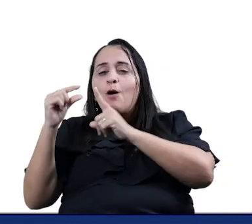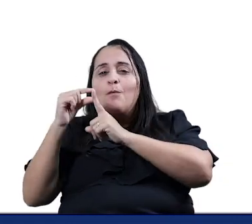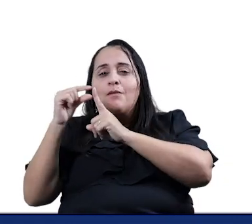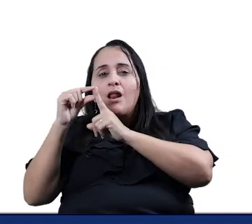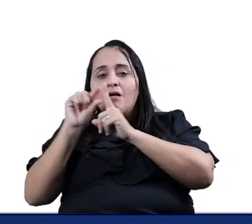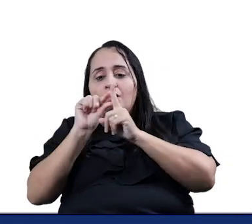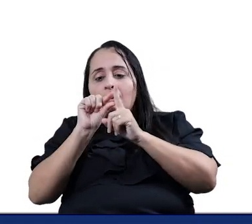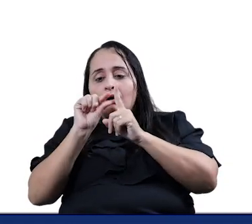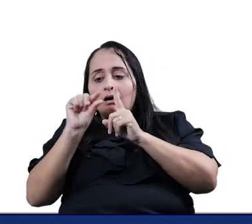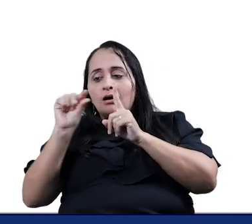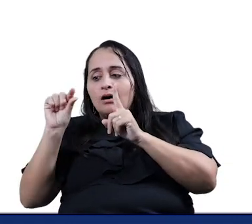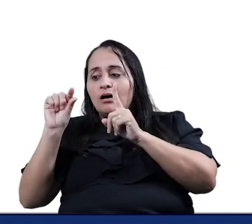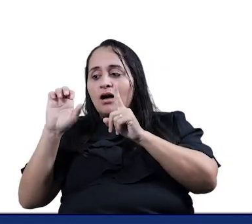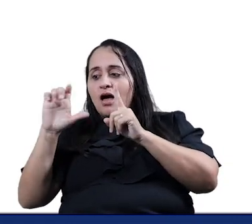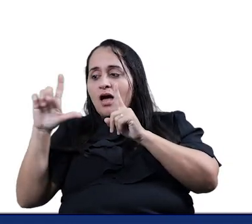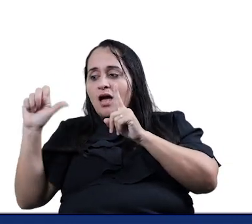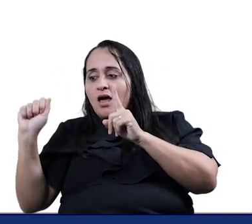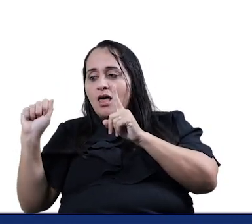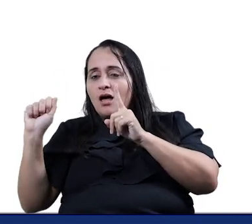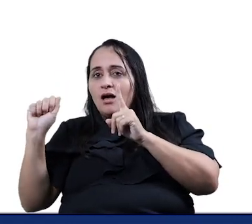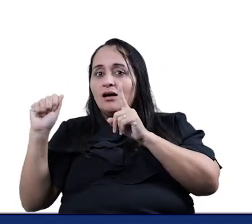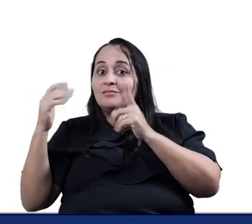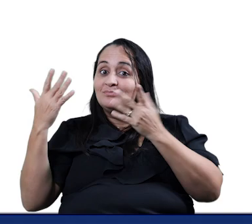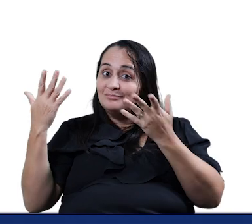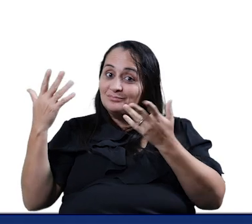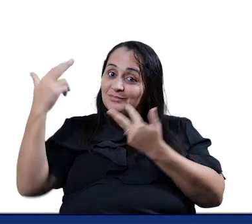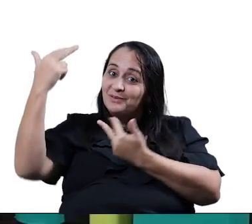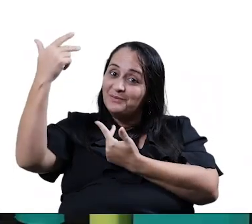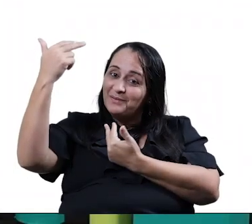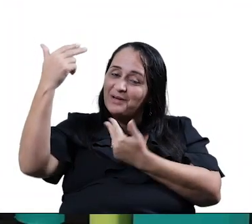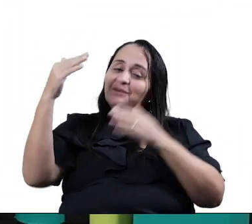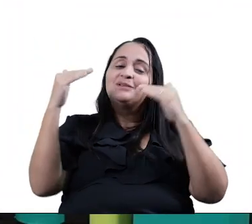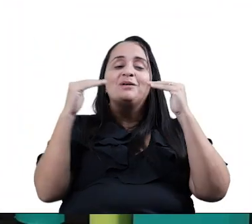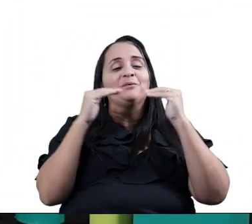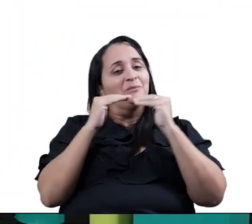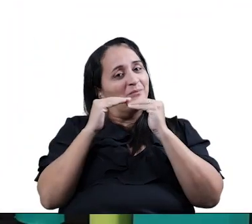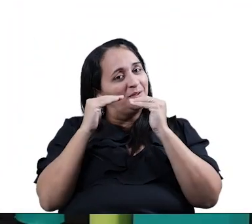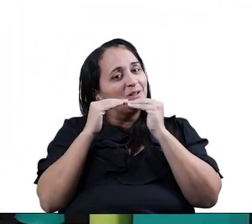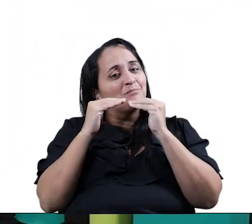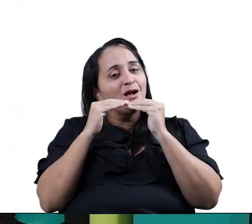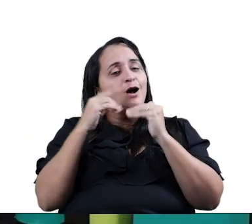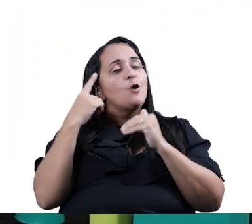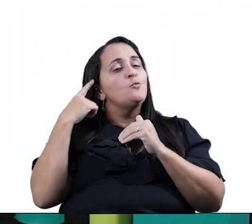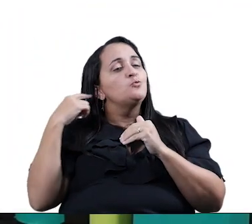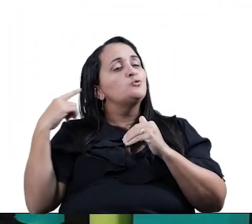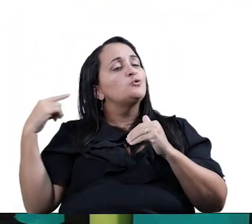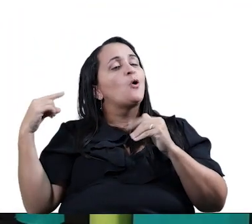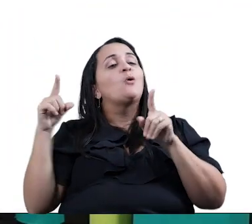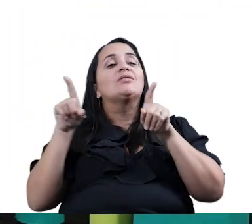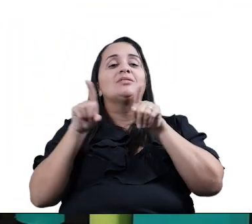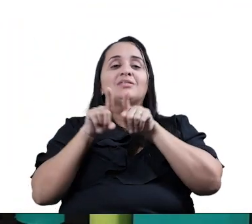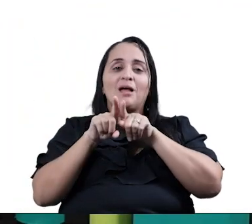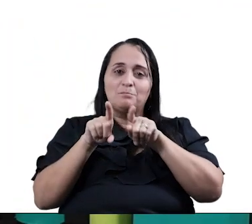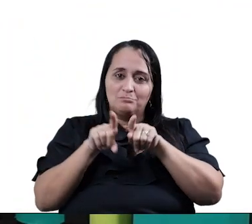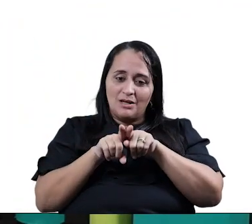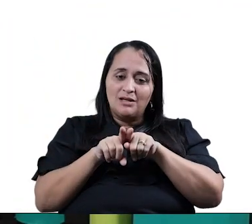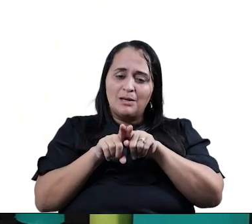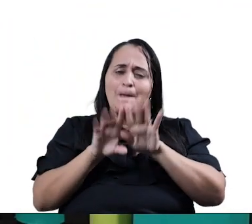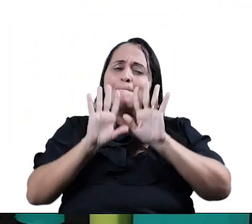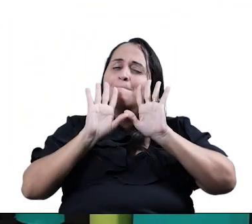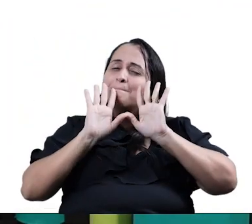Mas a palavra Fivela E dela Rima Tem som Só que aqui